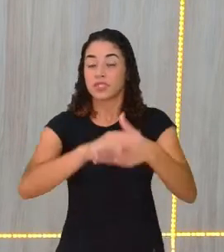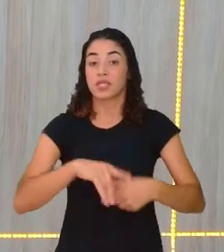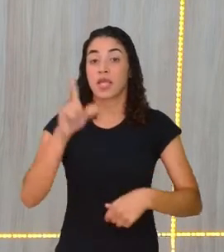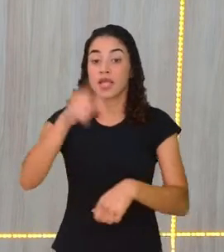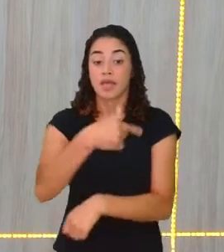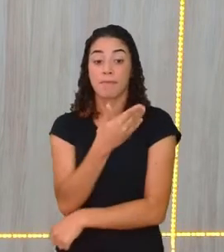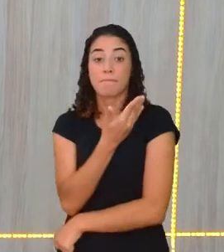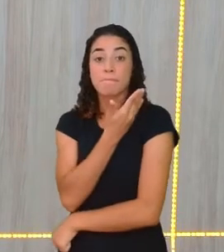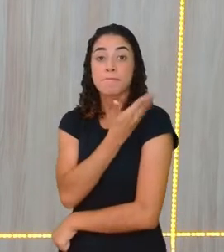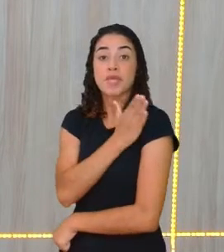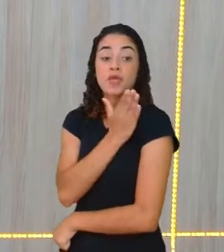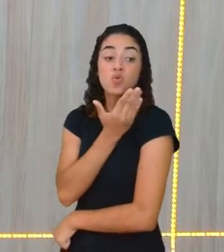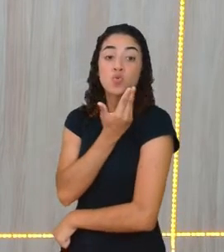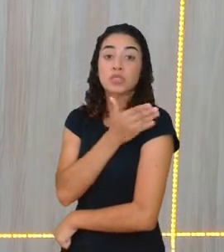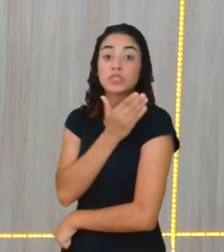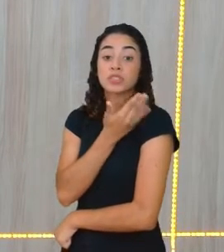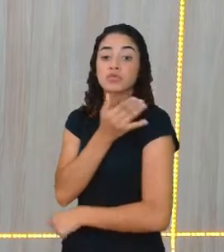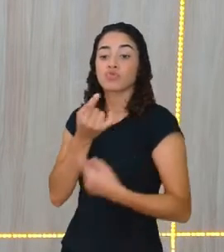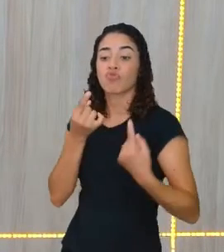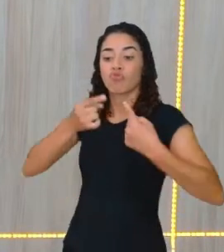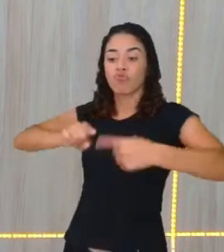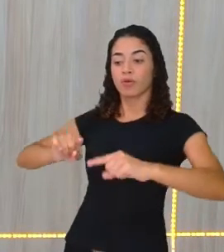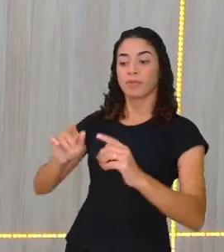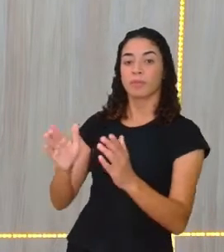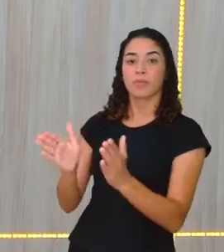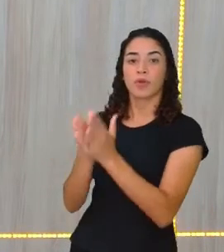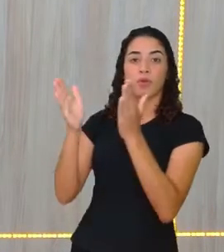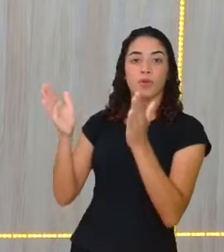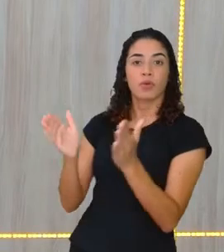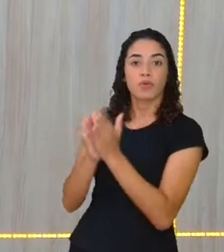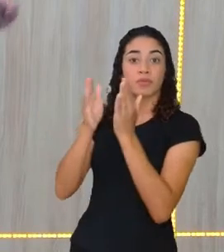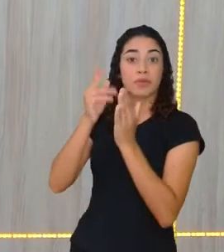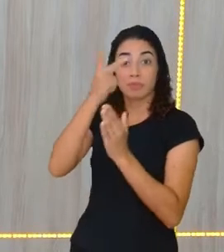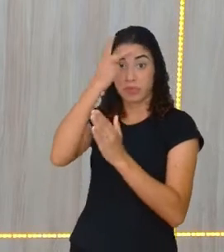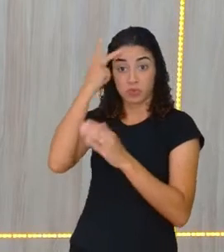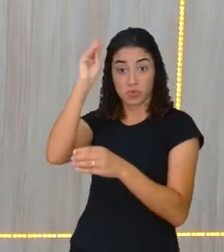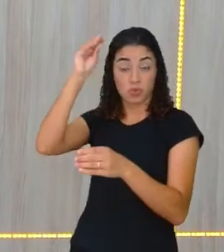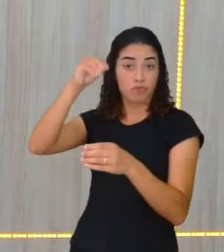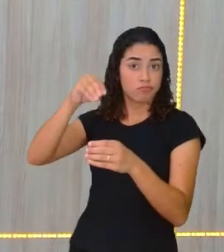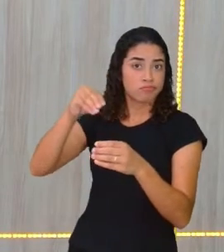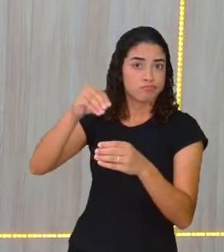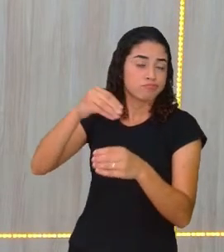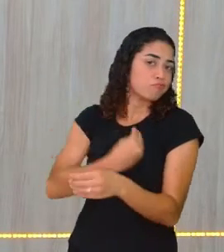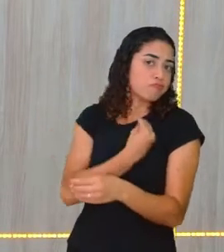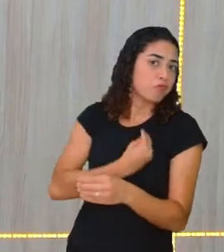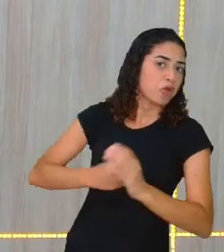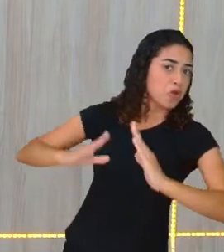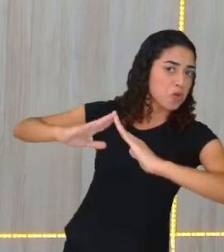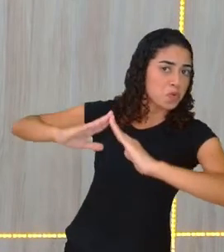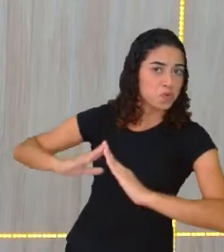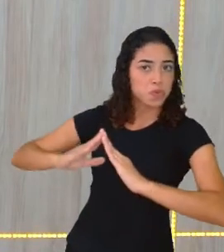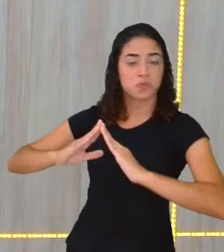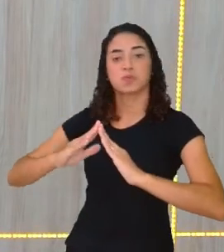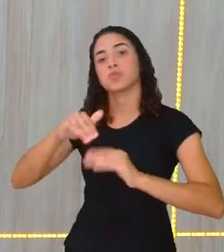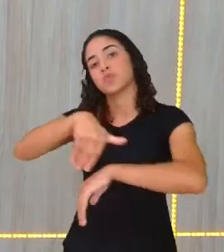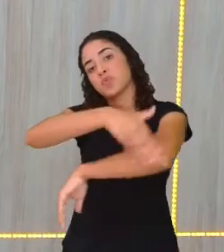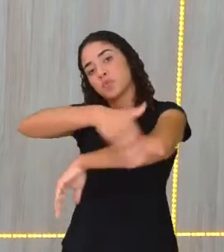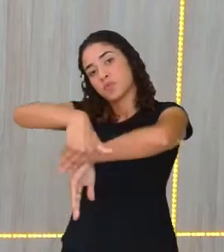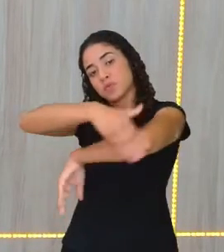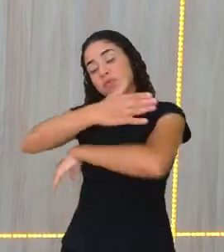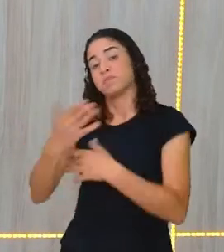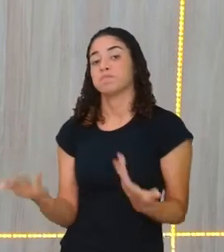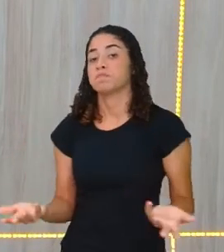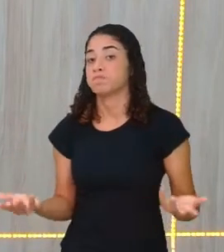preconceito contra pobres. Contra moradores de rua. Não é? É o preconceito, não é?